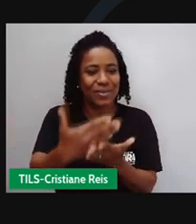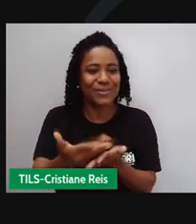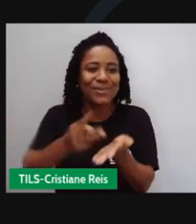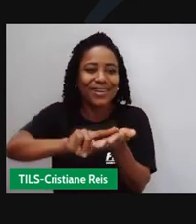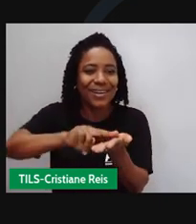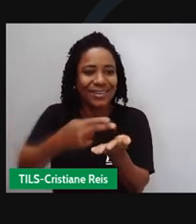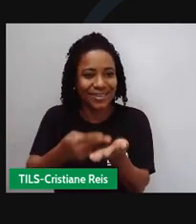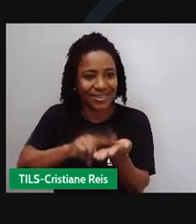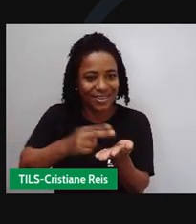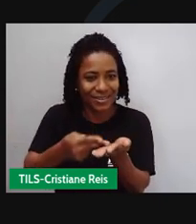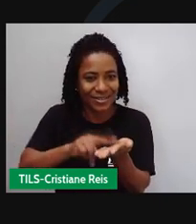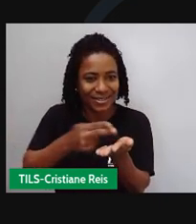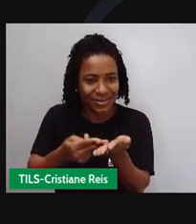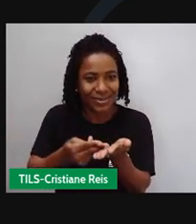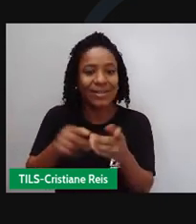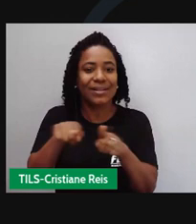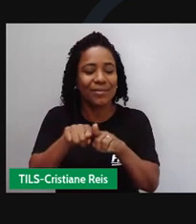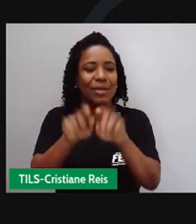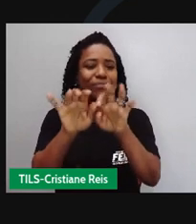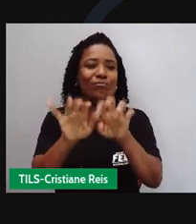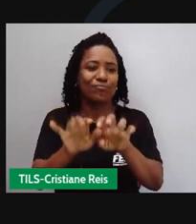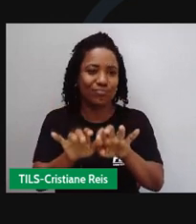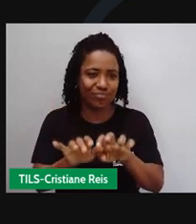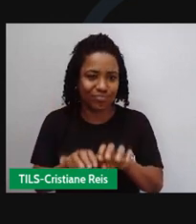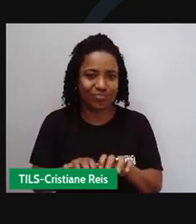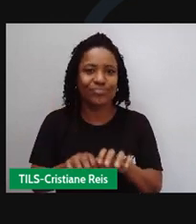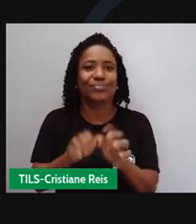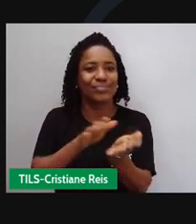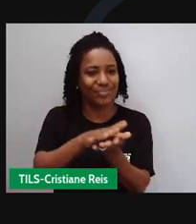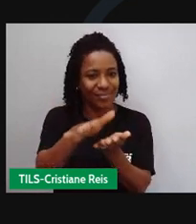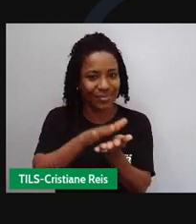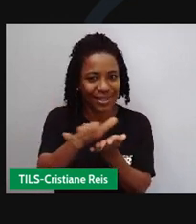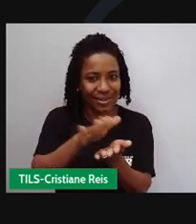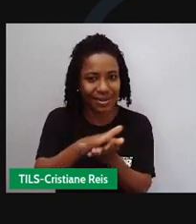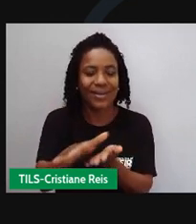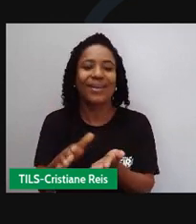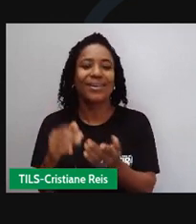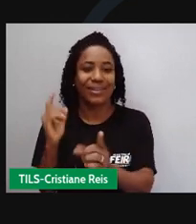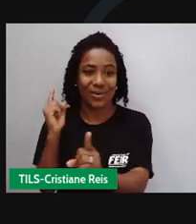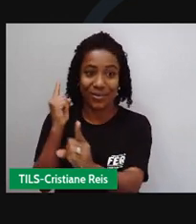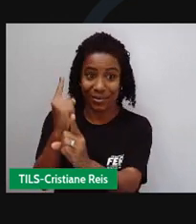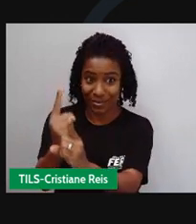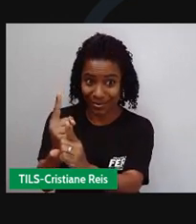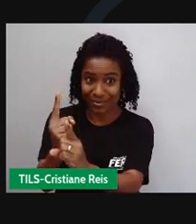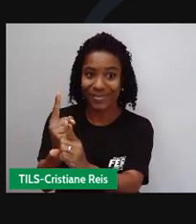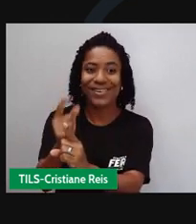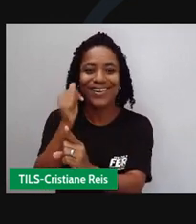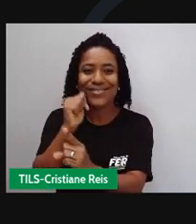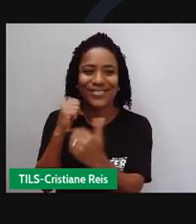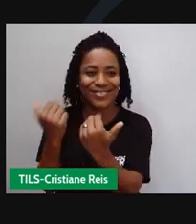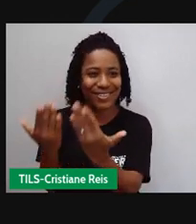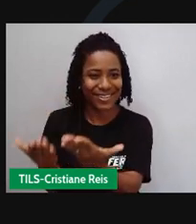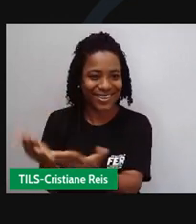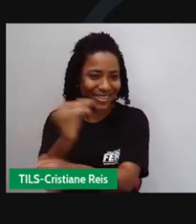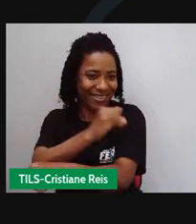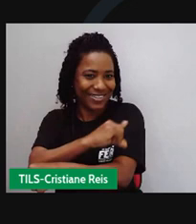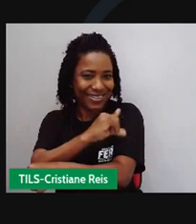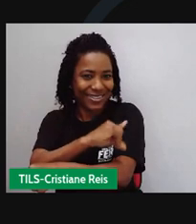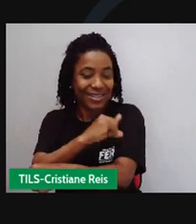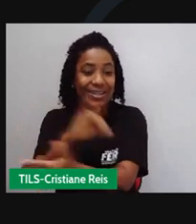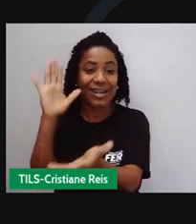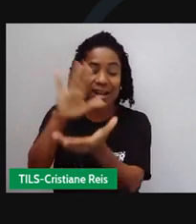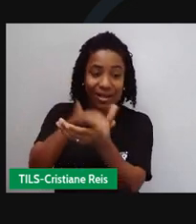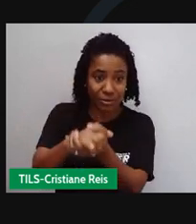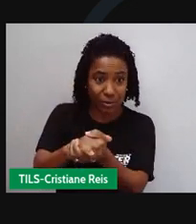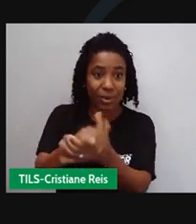publicitário e onde conheceu e casou-se em 1963 com a carioca Lúcia Helena Massa sua